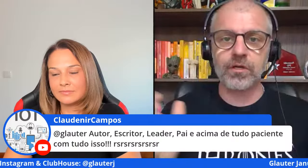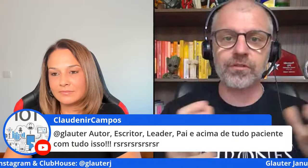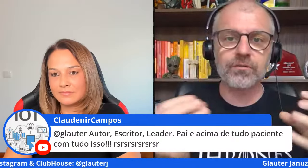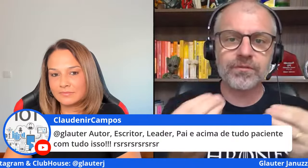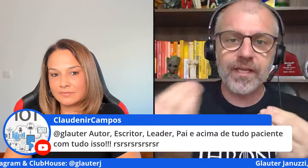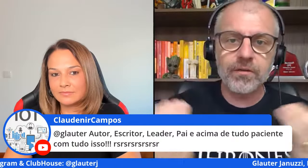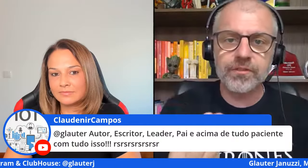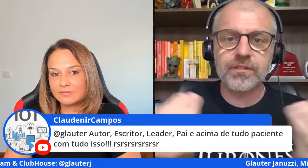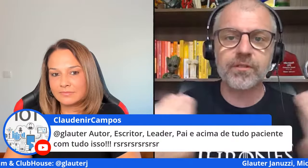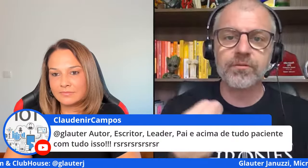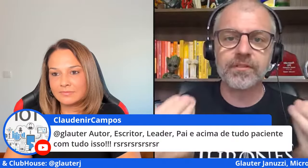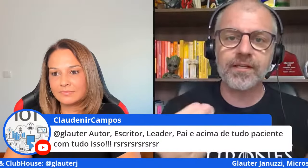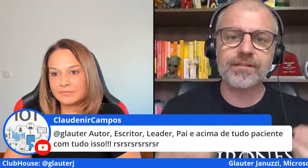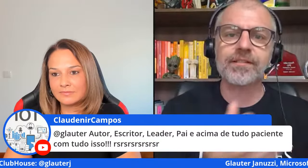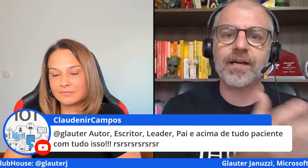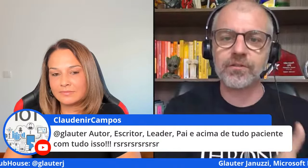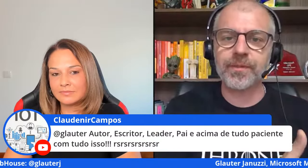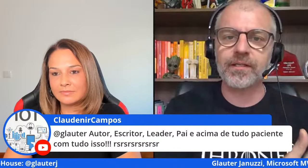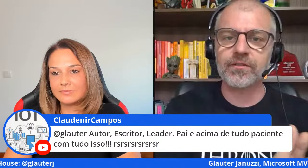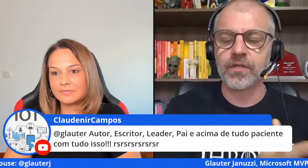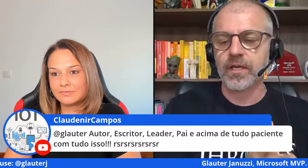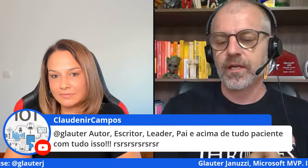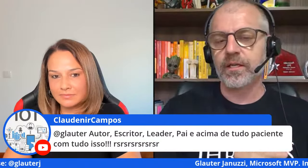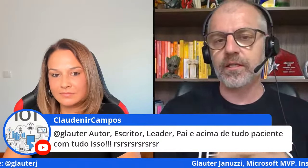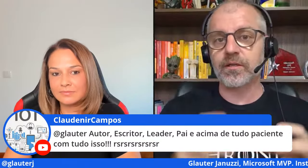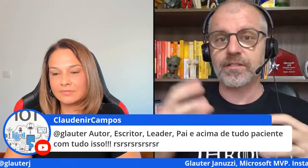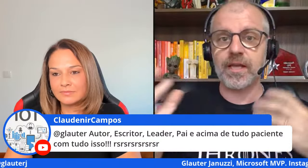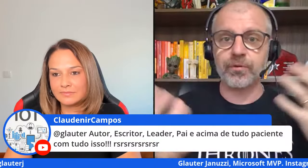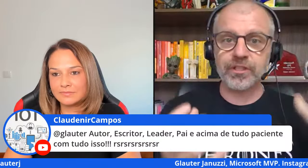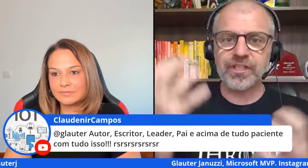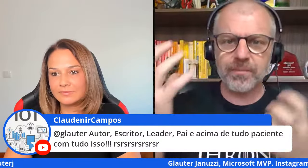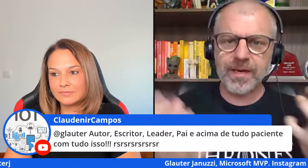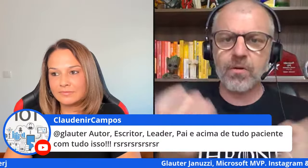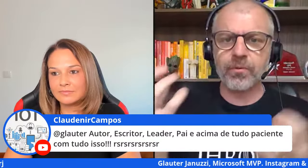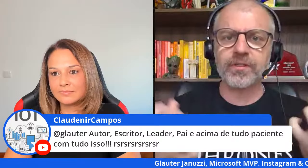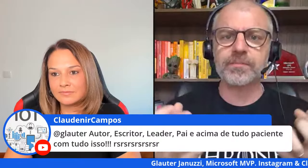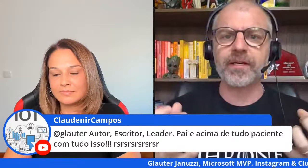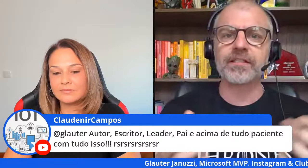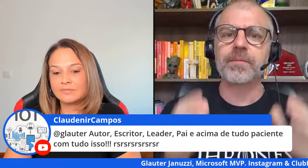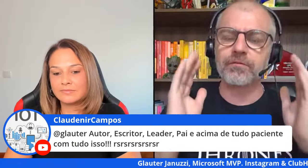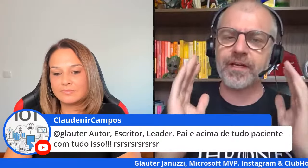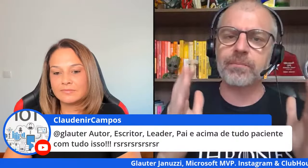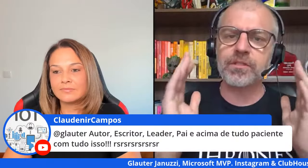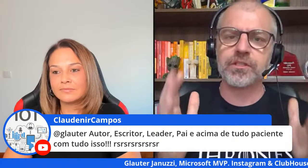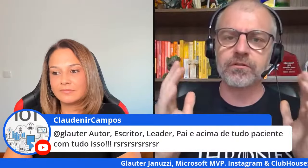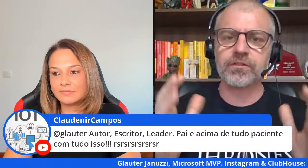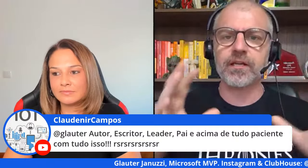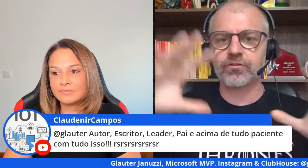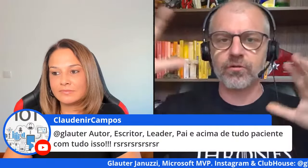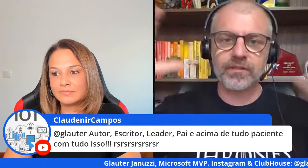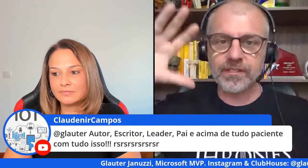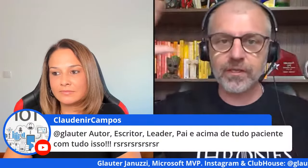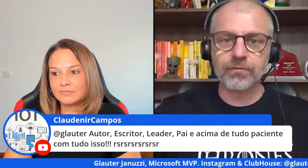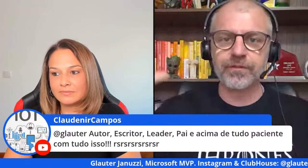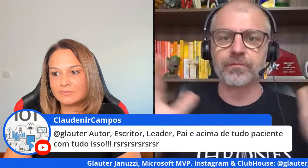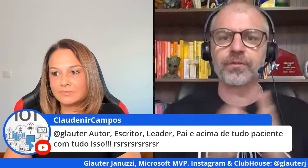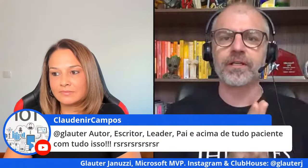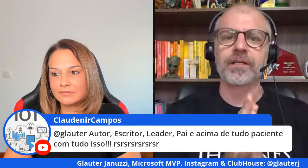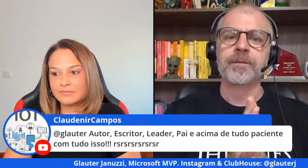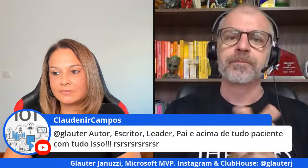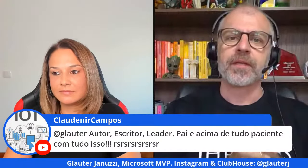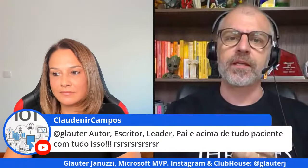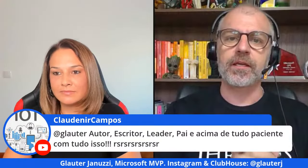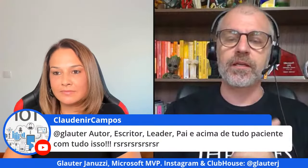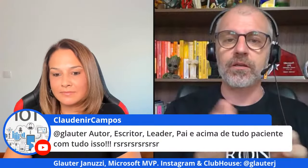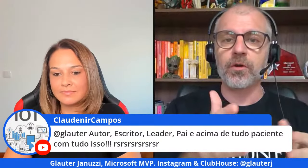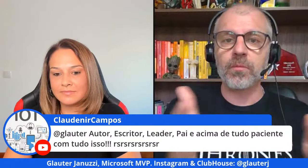dono de um negócio que não tem os skills necessários pra isso então assim é importante quebrar um pouco desse paradigma não ficar repetindo só o que a gente tá ouvindo por